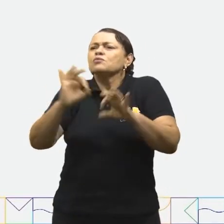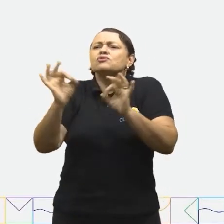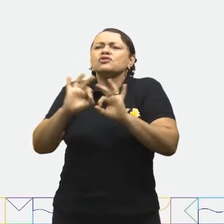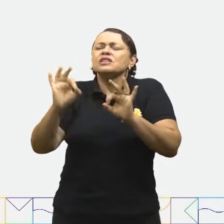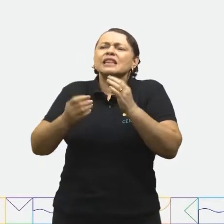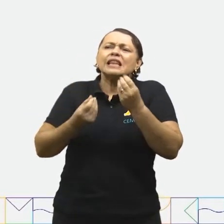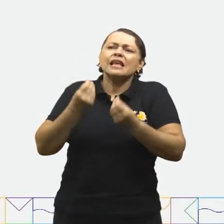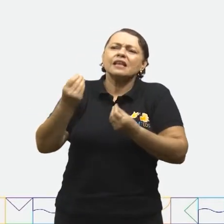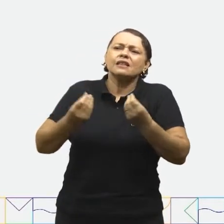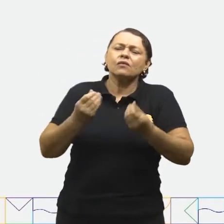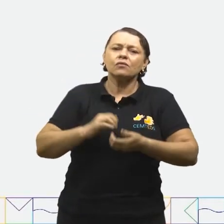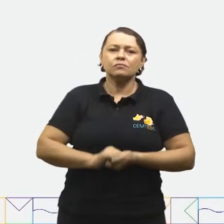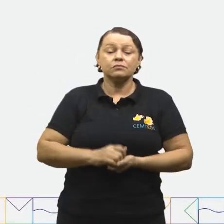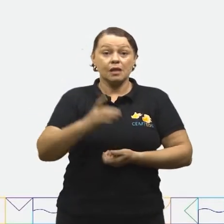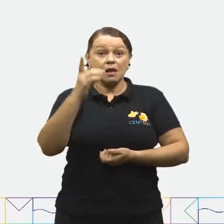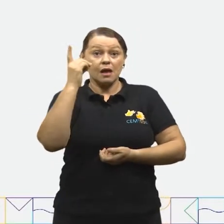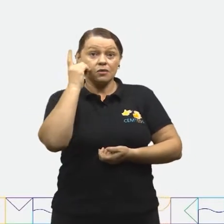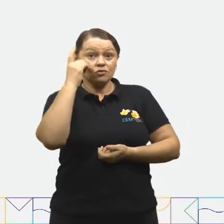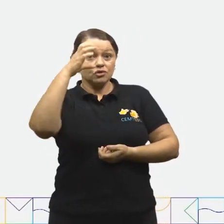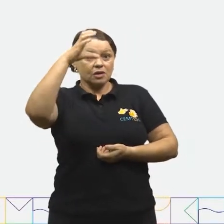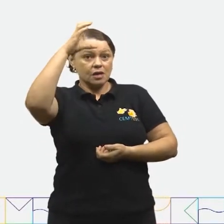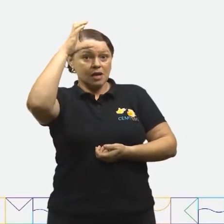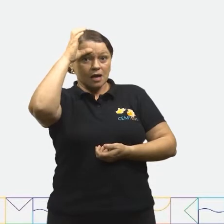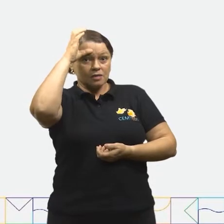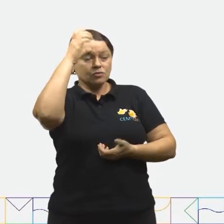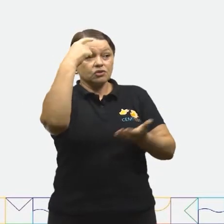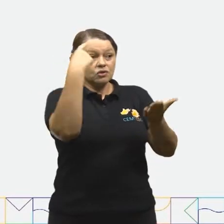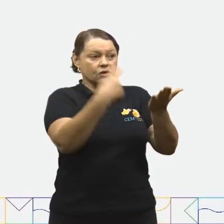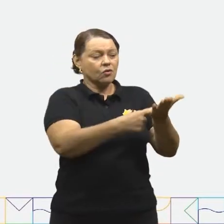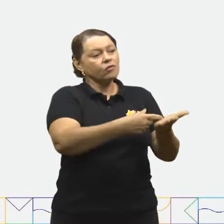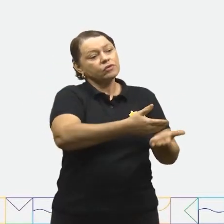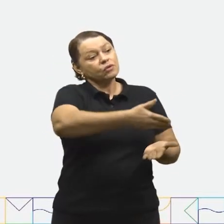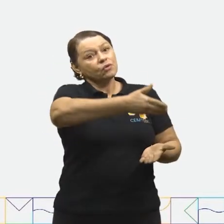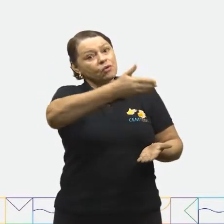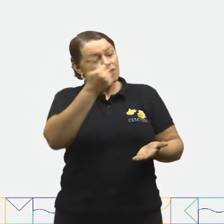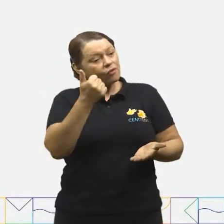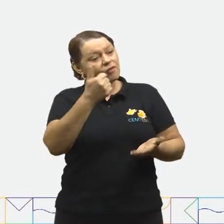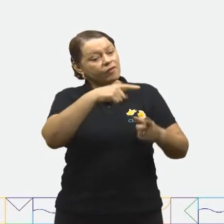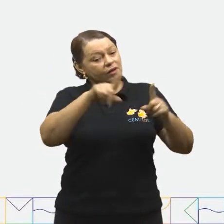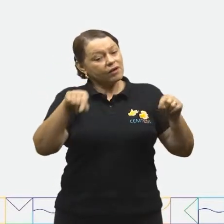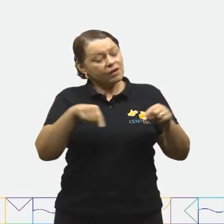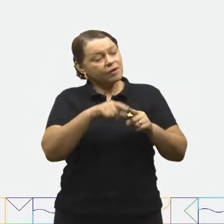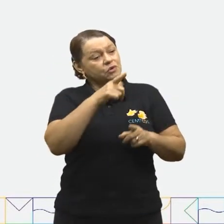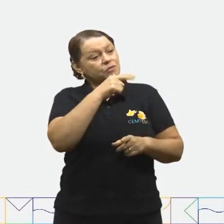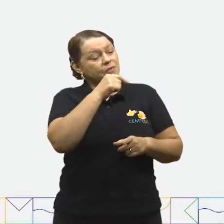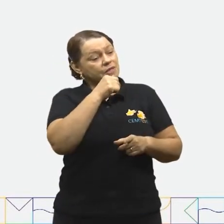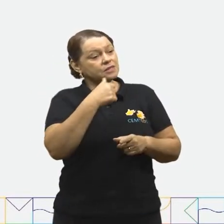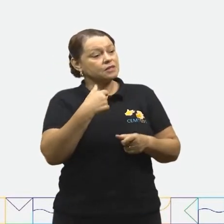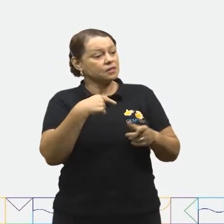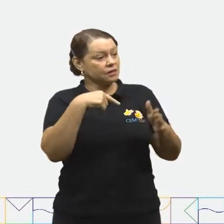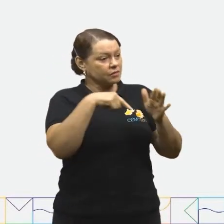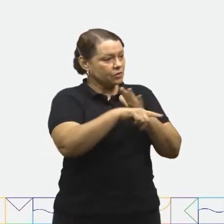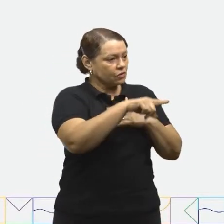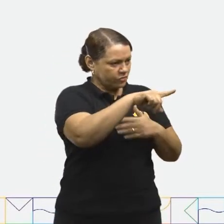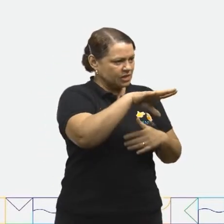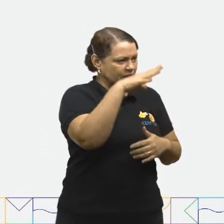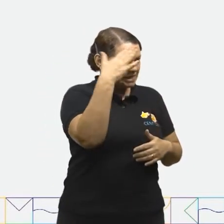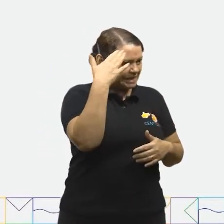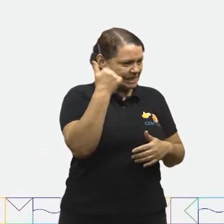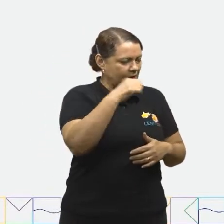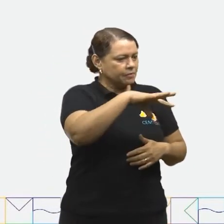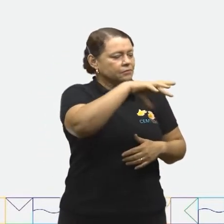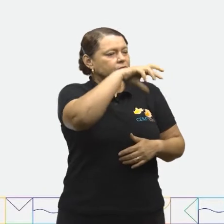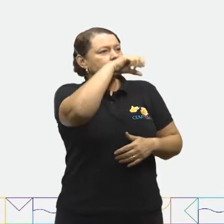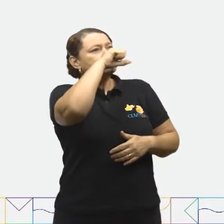Um belo dia, sua tia levou para a piscina. E perguntou se Márcia sabia respirar para